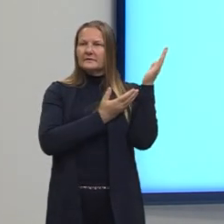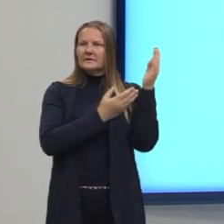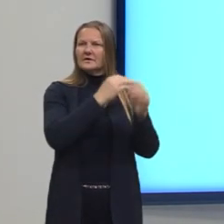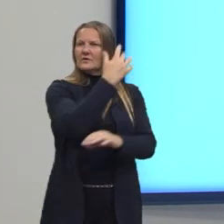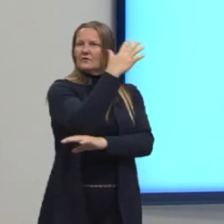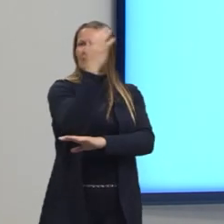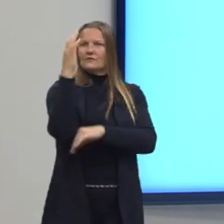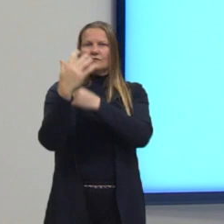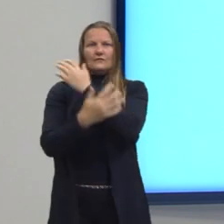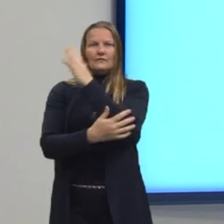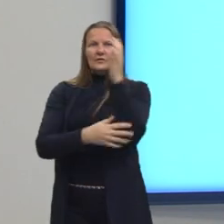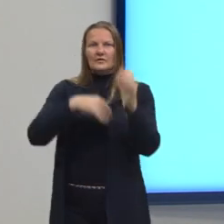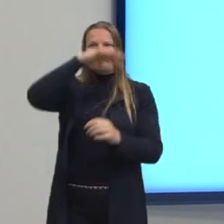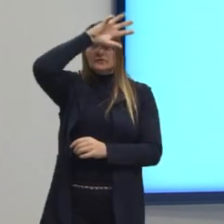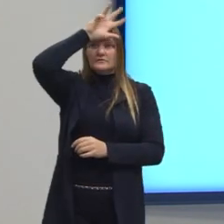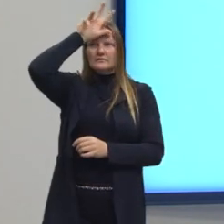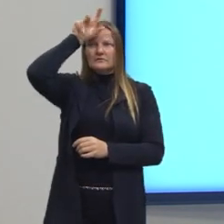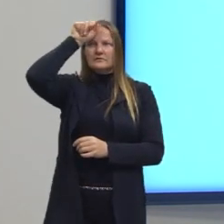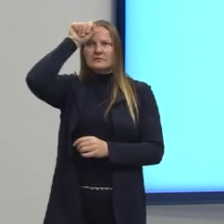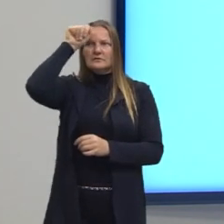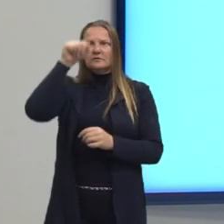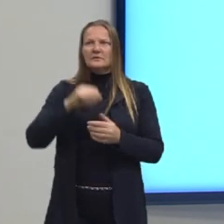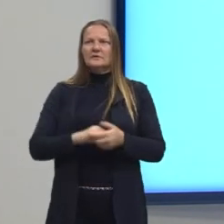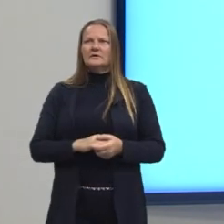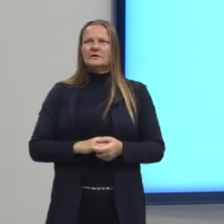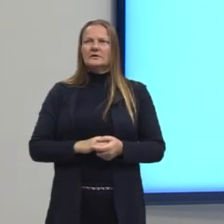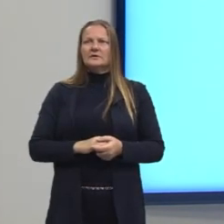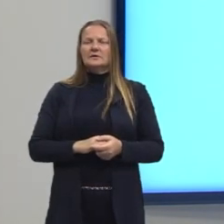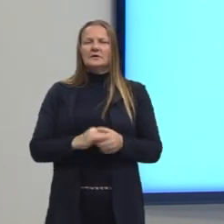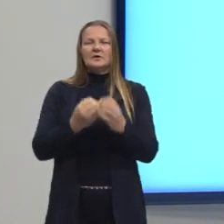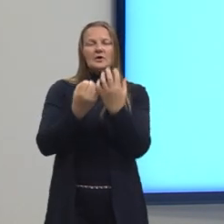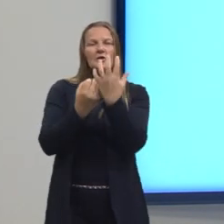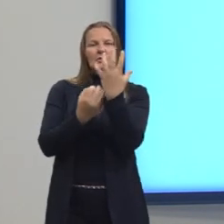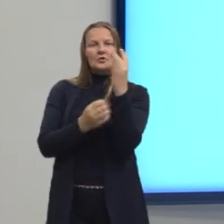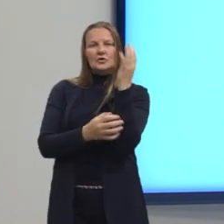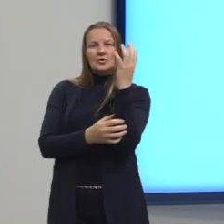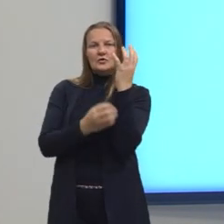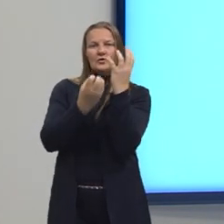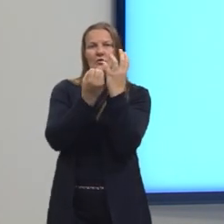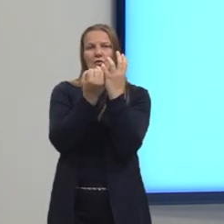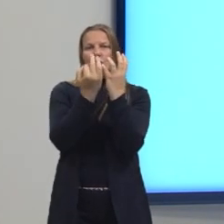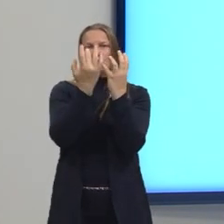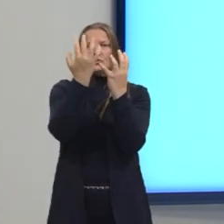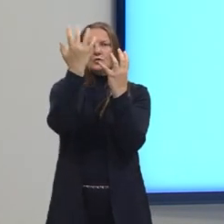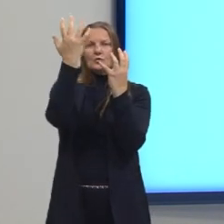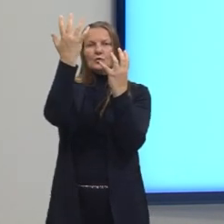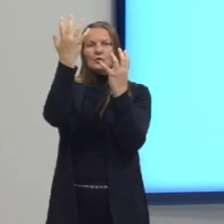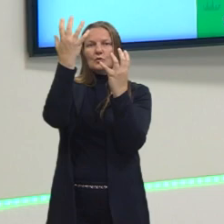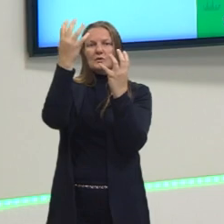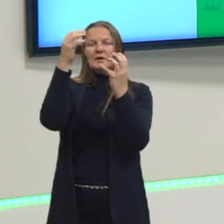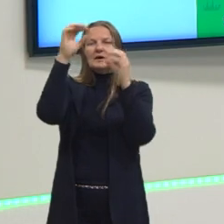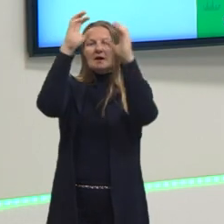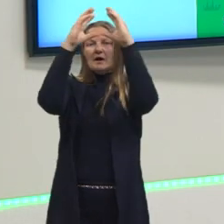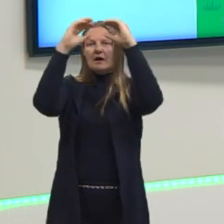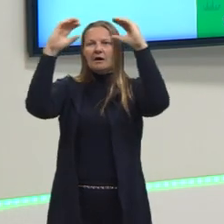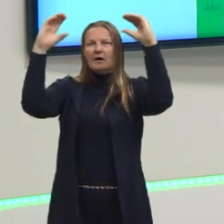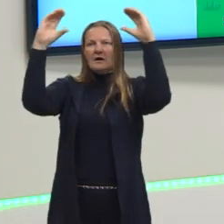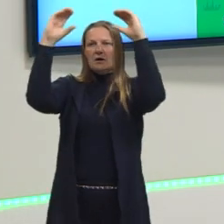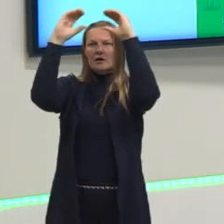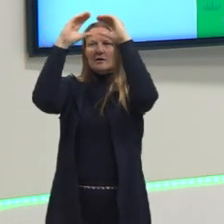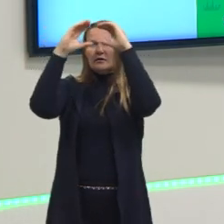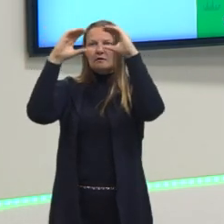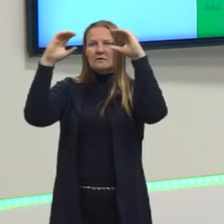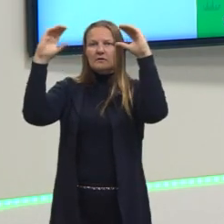Amazônia, tá? Elas vão transpirar e condensar a água, né? Que vai se